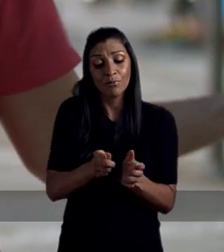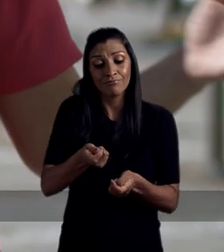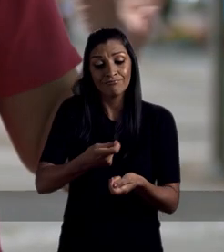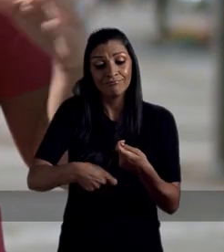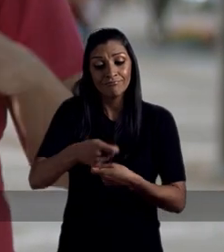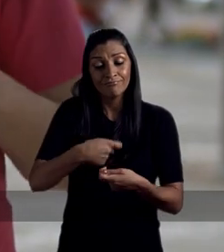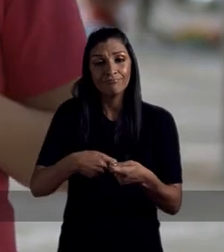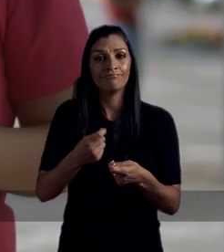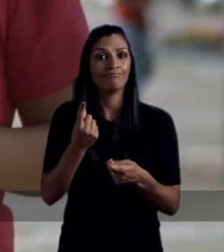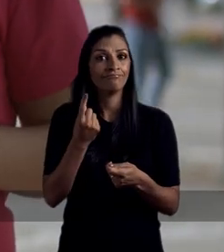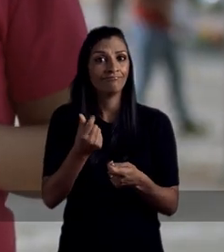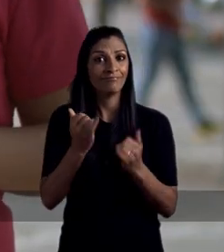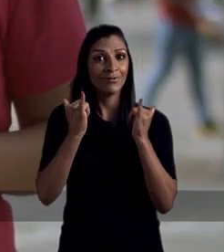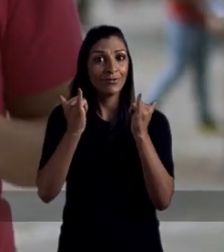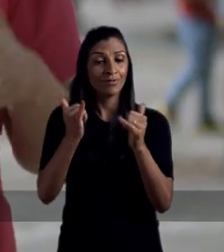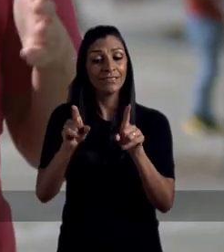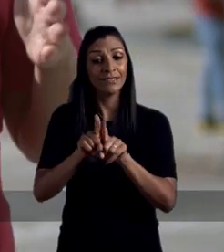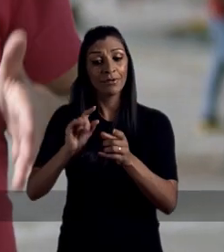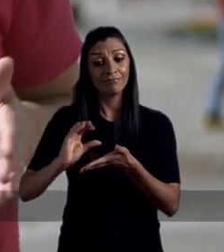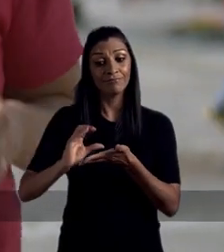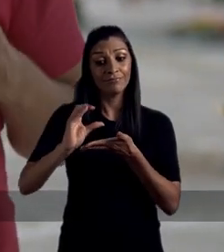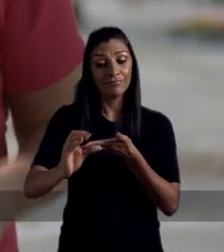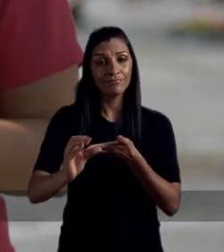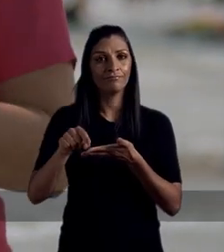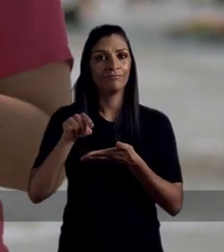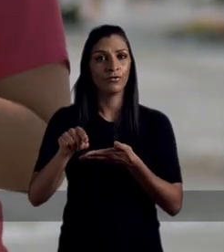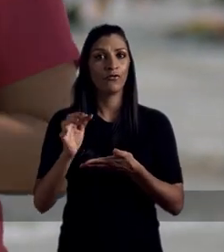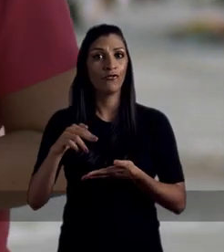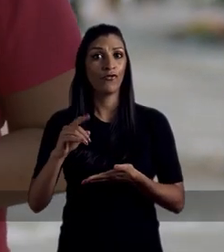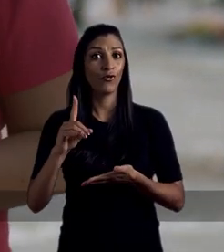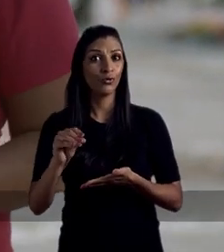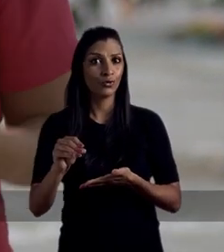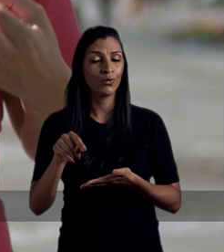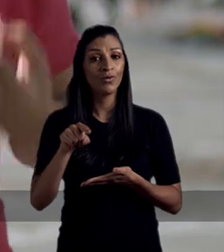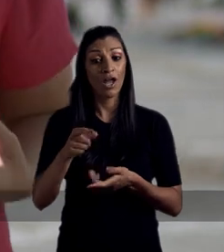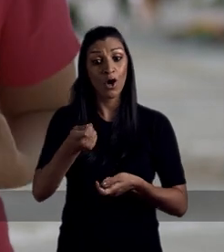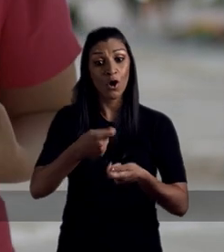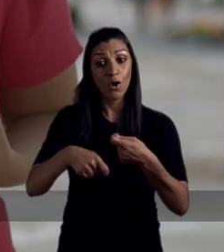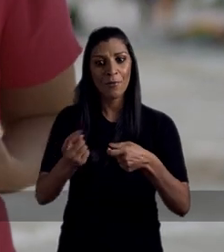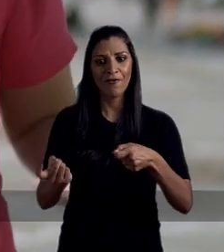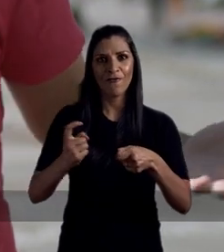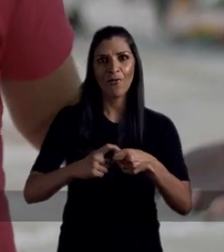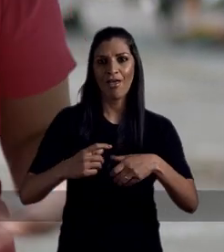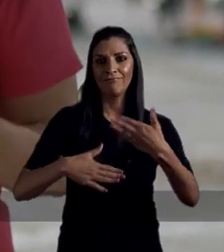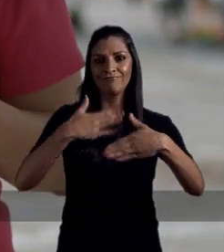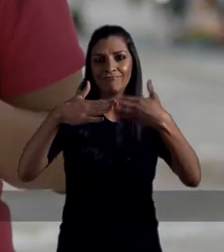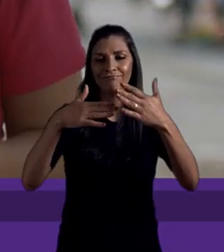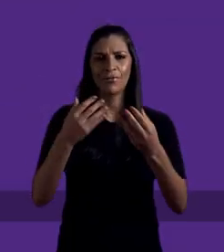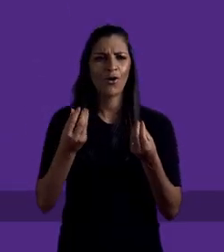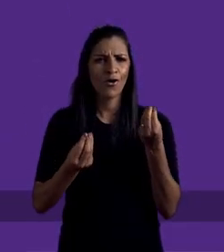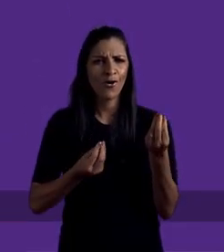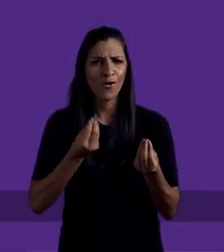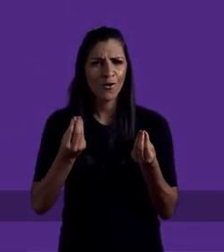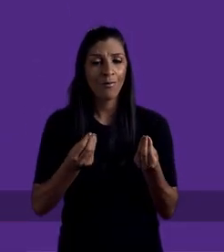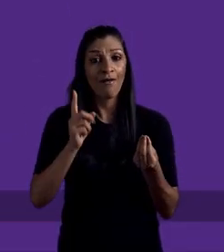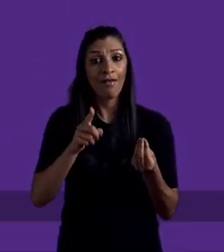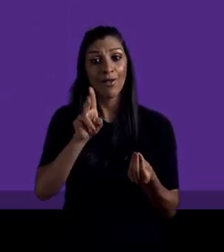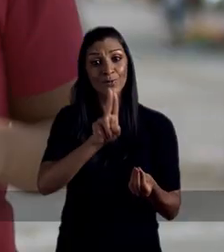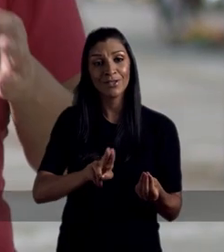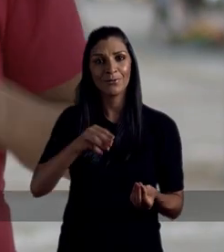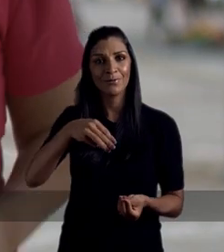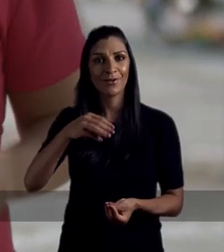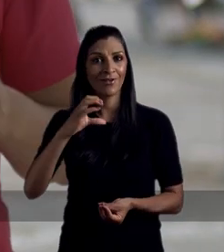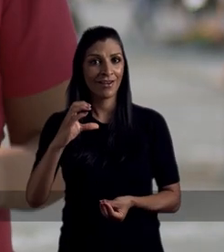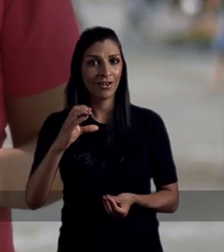gestão da Câmara de Compensação Tarifária e criando um fundo de mobilidade urbana. E a nossa economia vai voltar a crescer. Como?